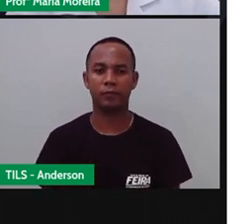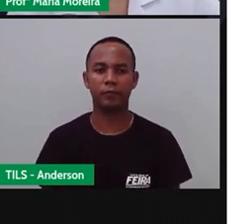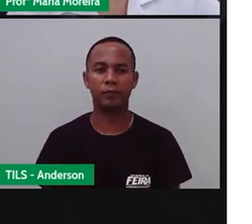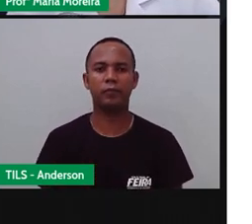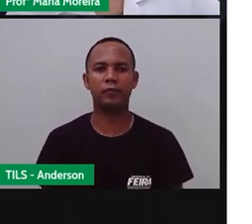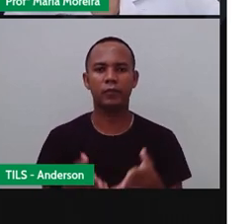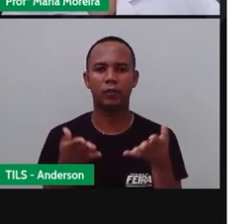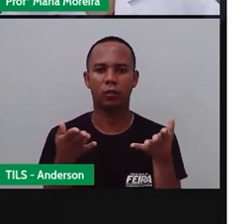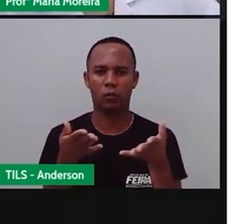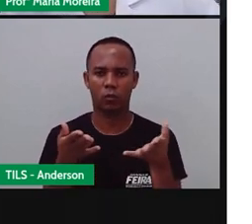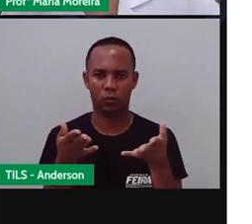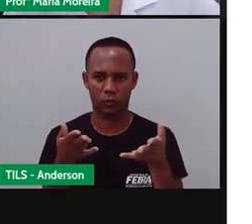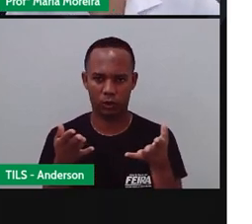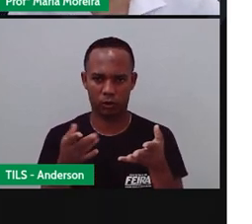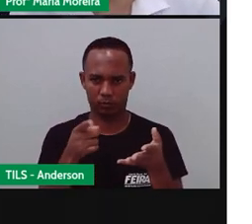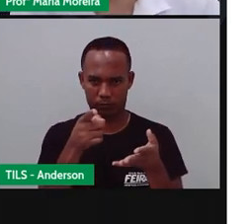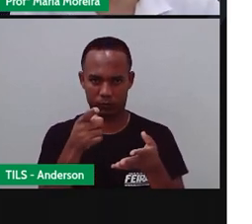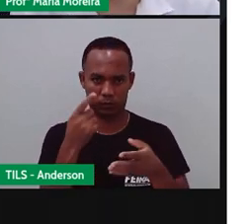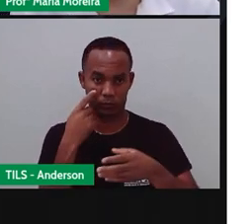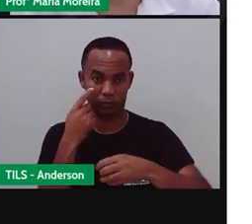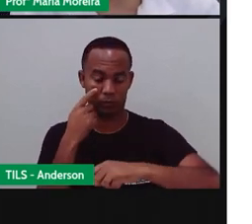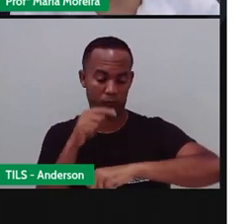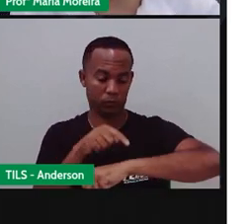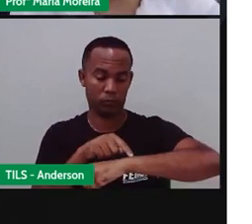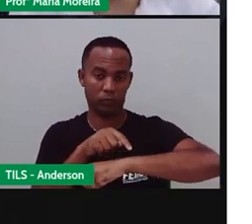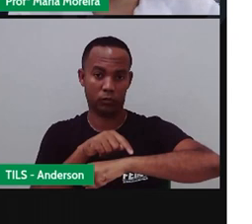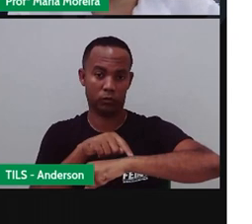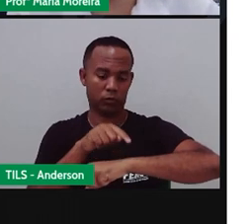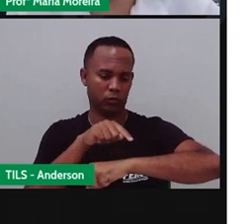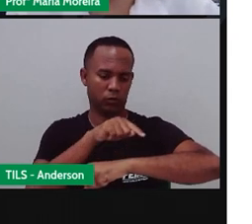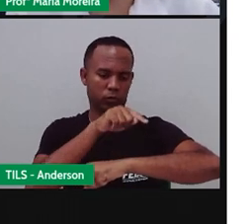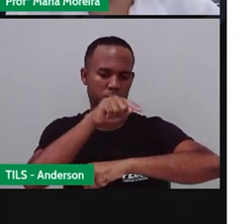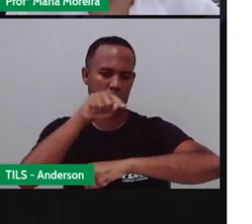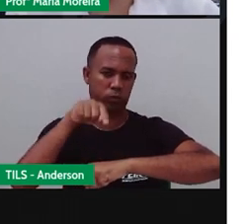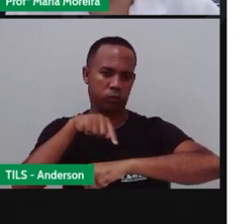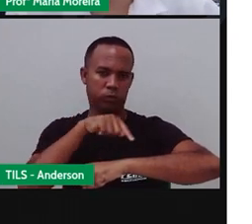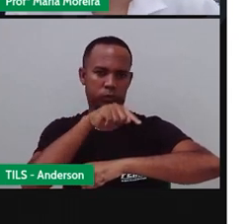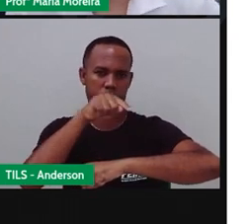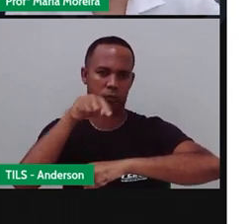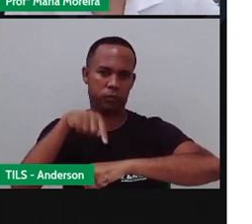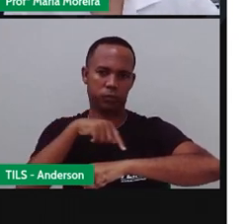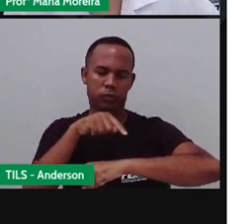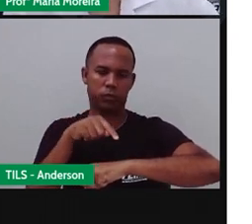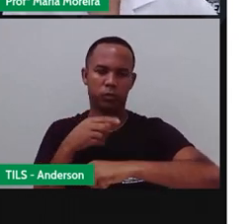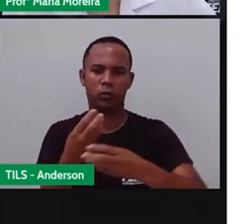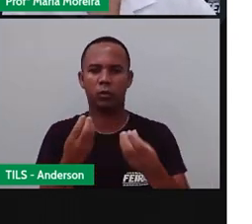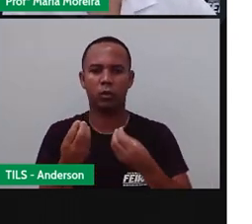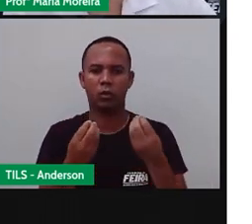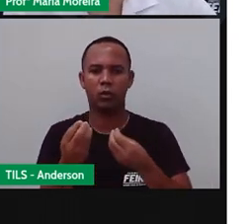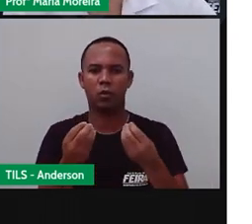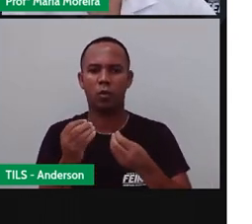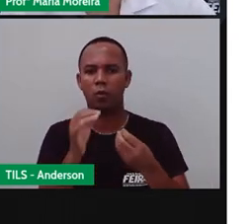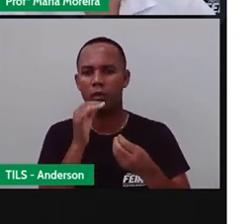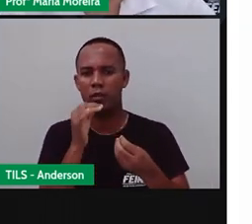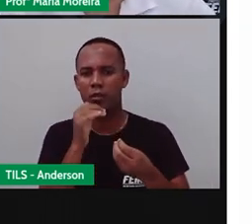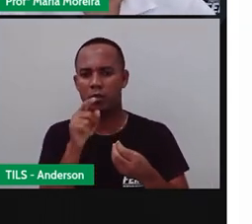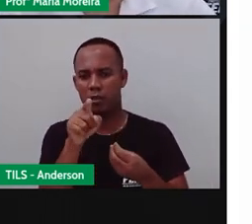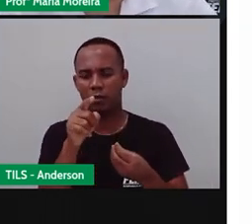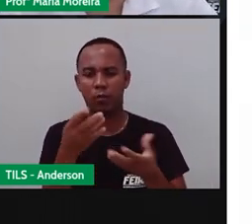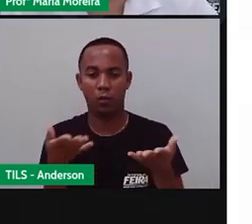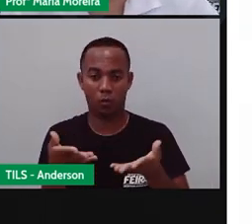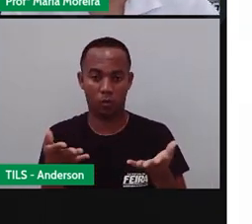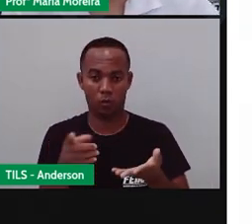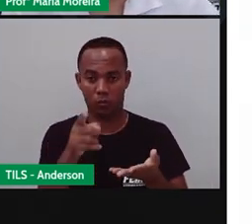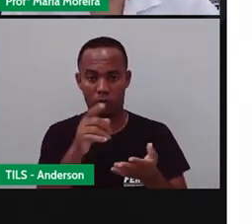Hoje, né? Utilizamos o relógio movido à bateria, né? Para essa função. A não usa mais o